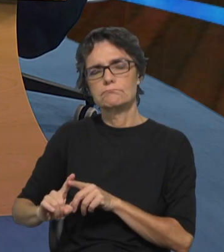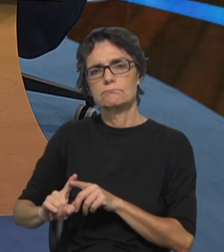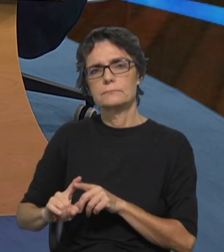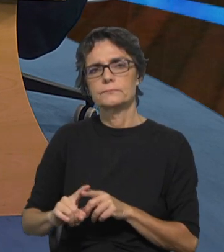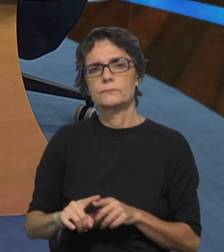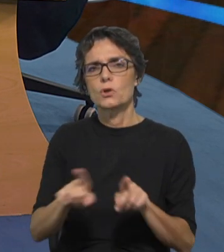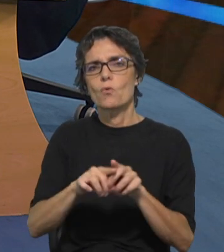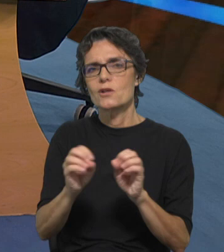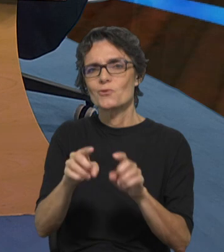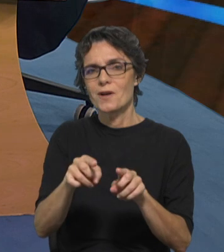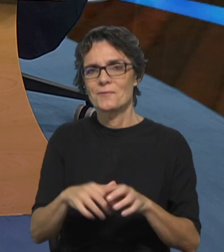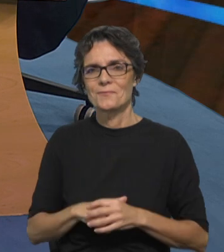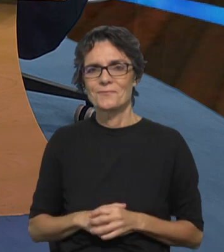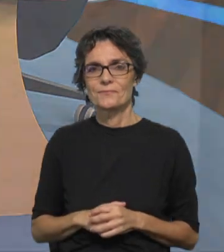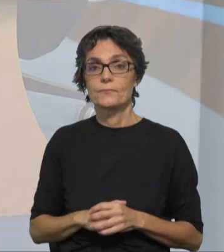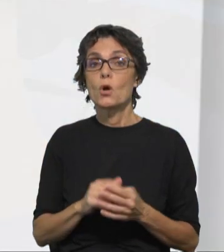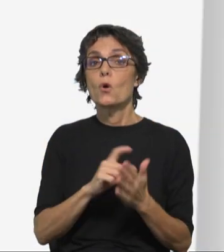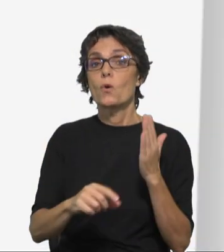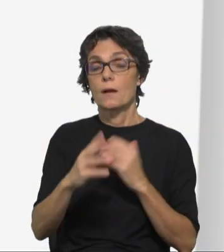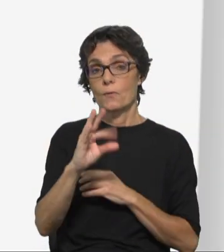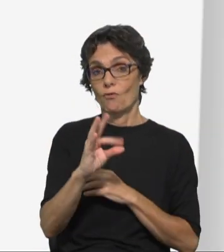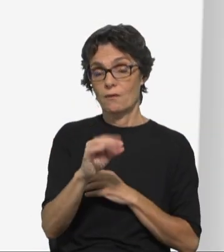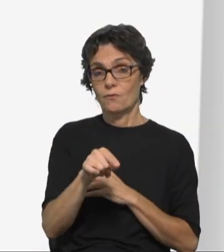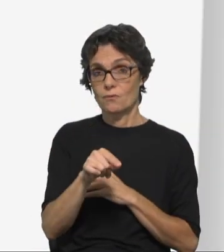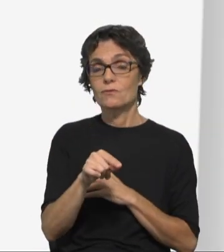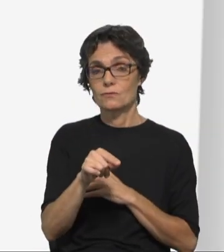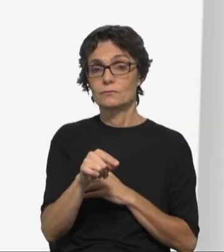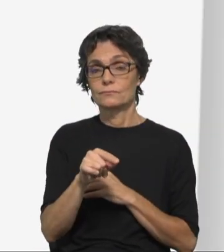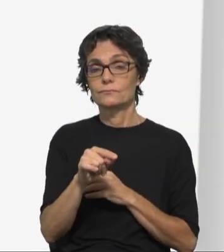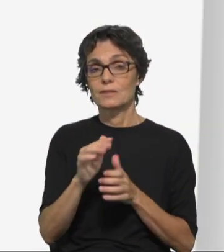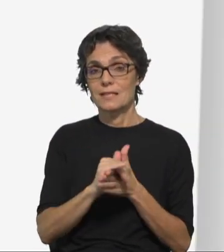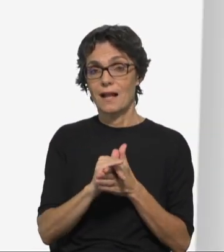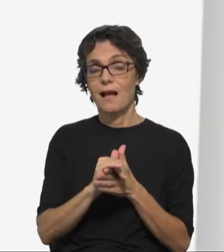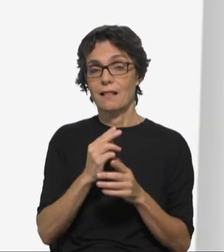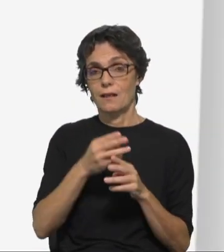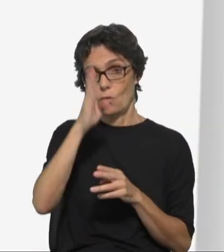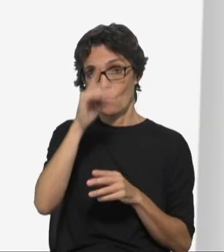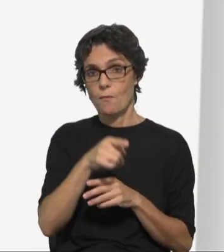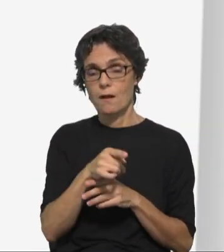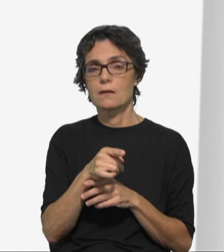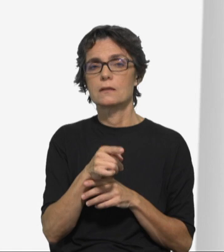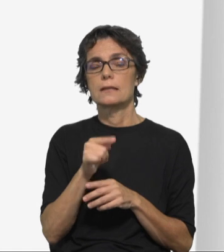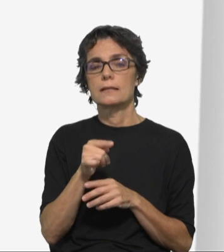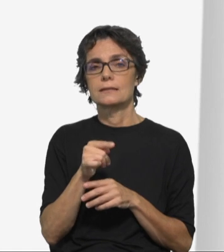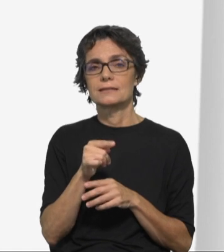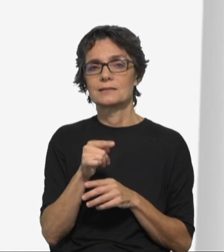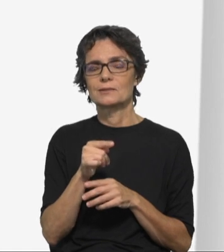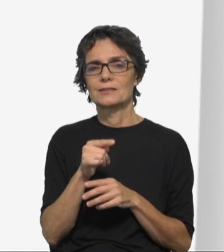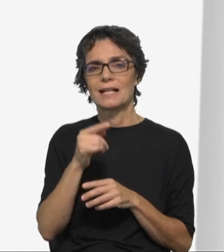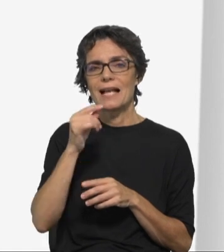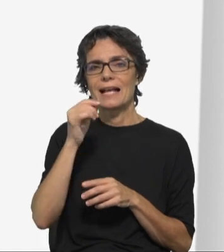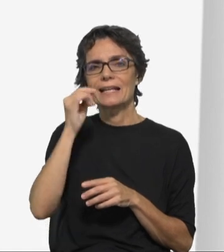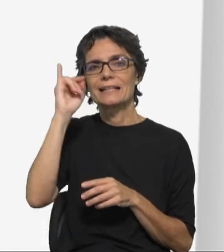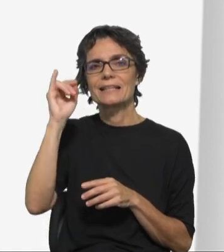Este capítulo 14 da Carta aos Romanos vem no seguimento ainda daquela ideia que Paulo nos